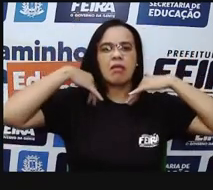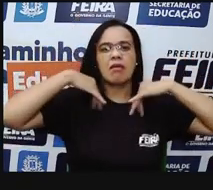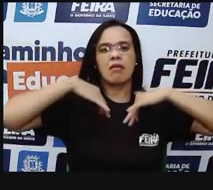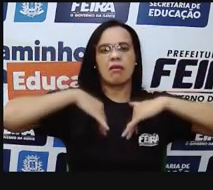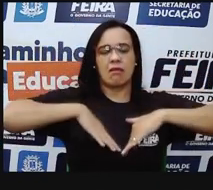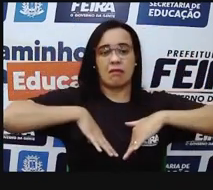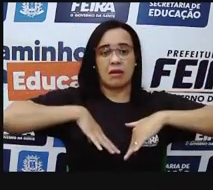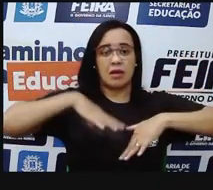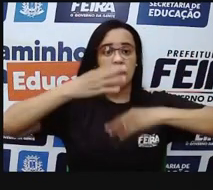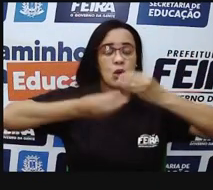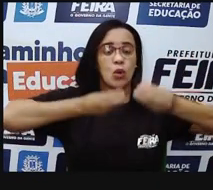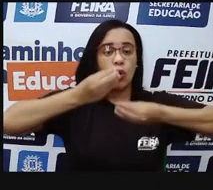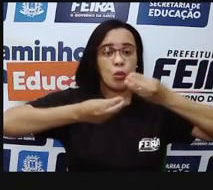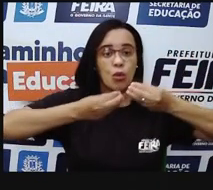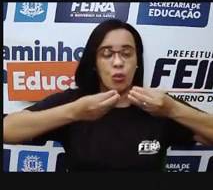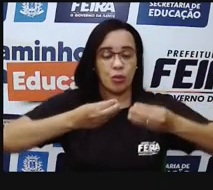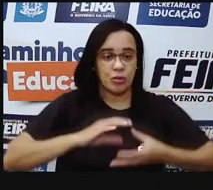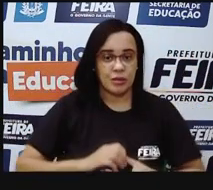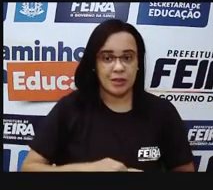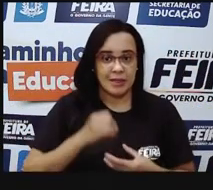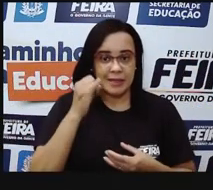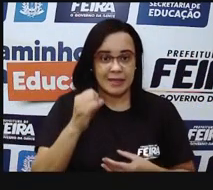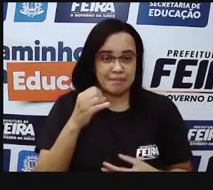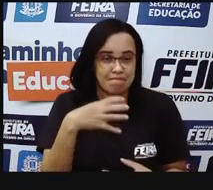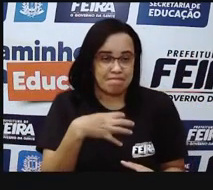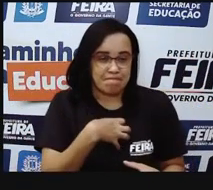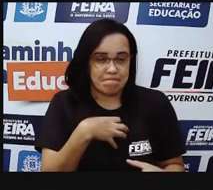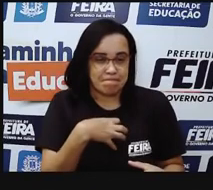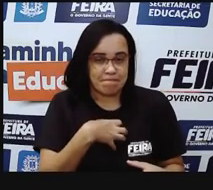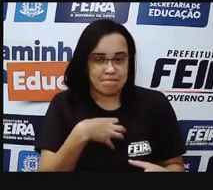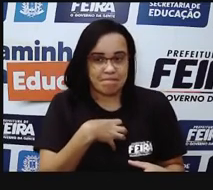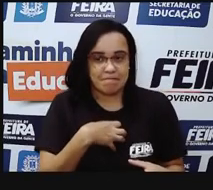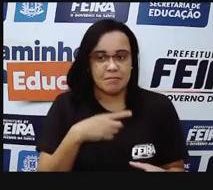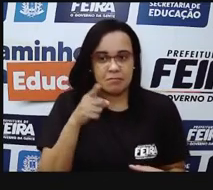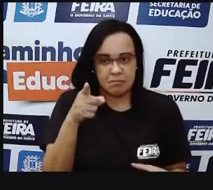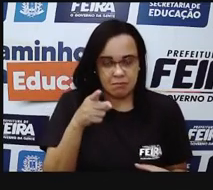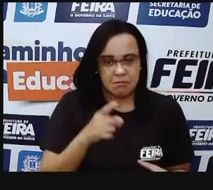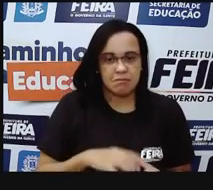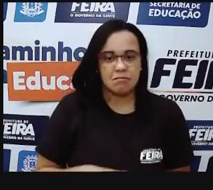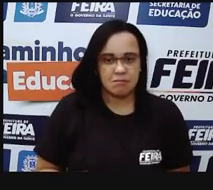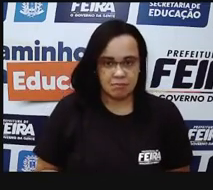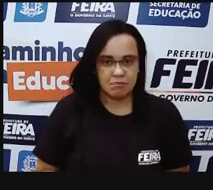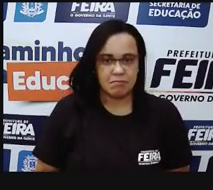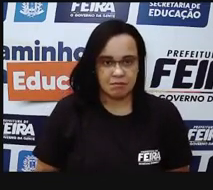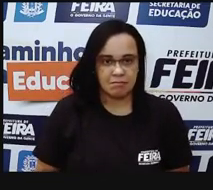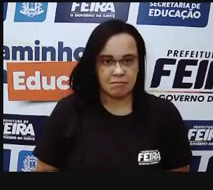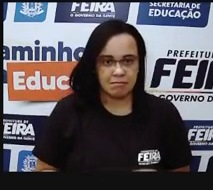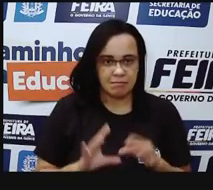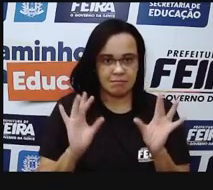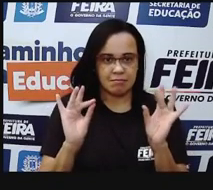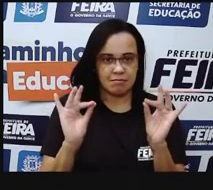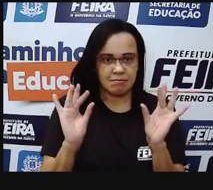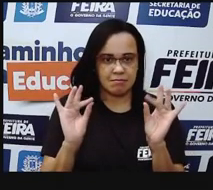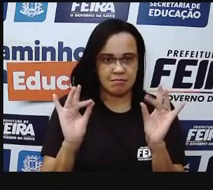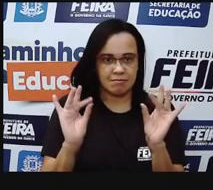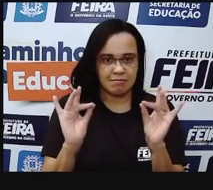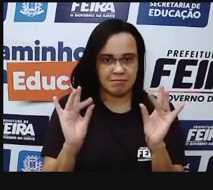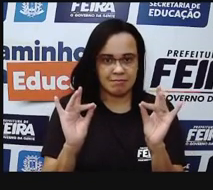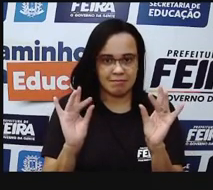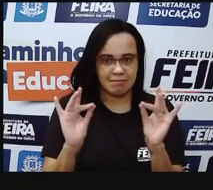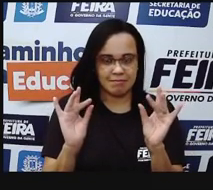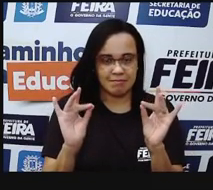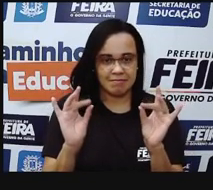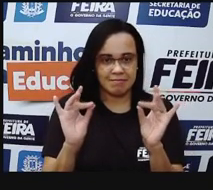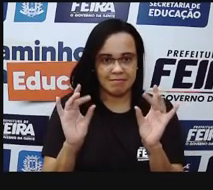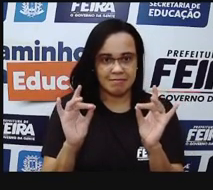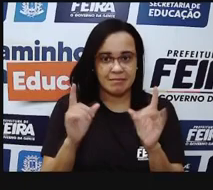serve pra regular a temperatura do nosso corpo. E aí, é uma demonstração, né? Uma imagem, um